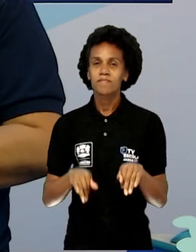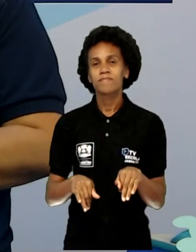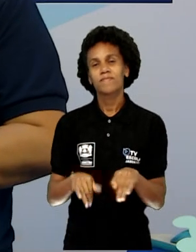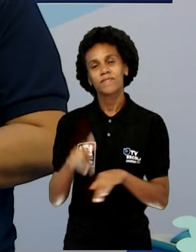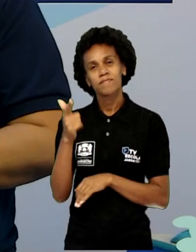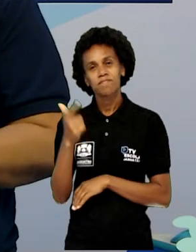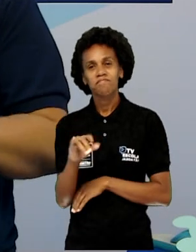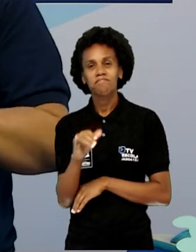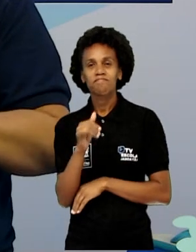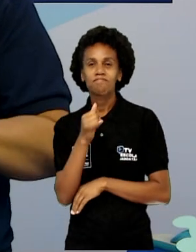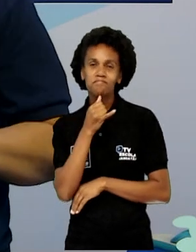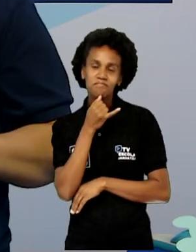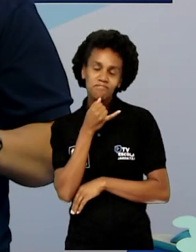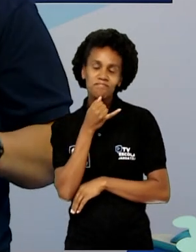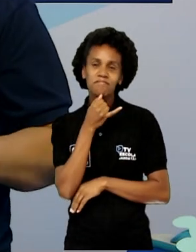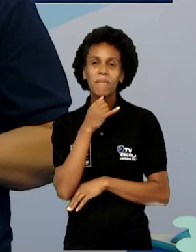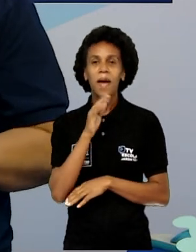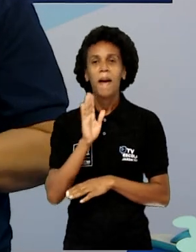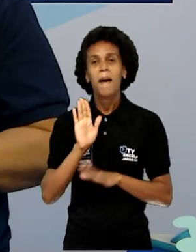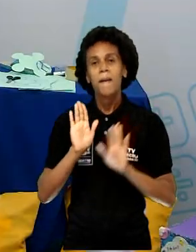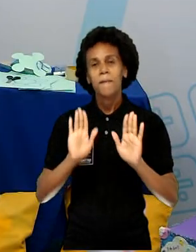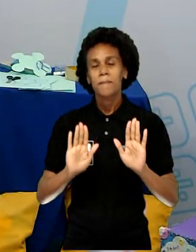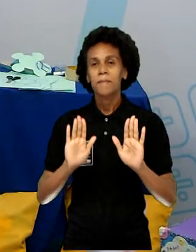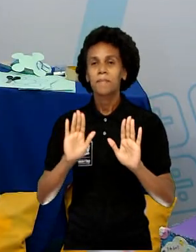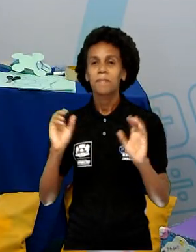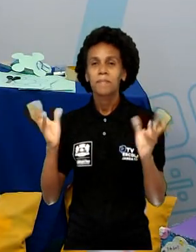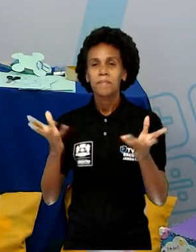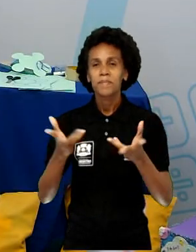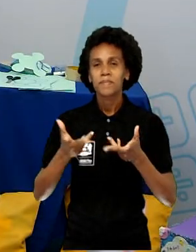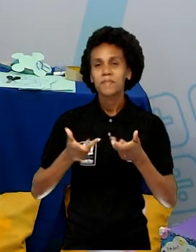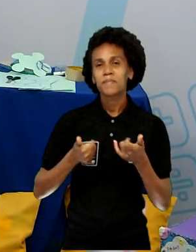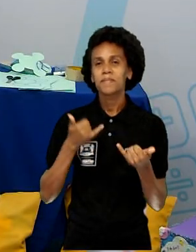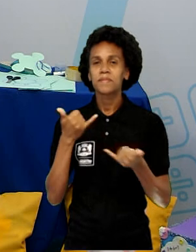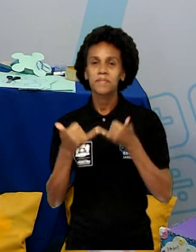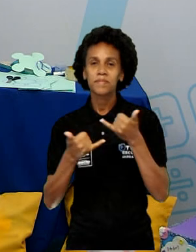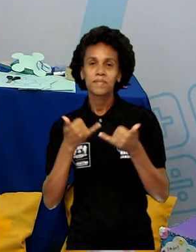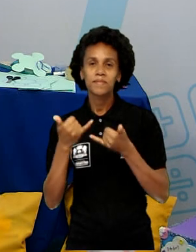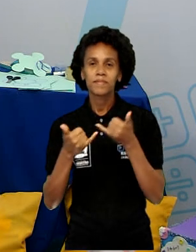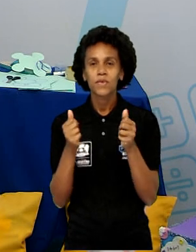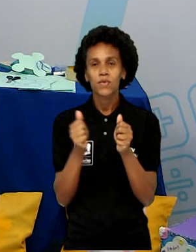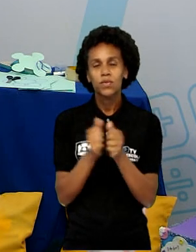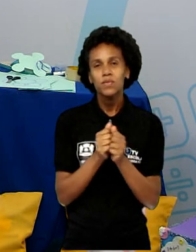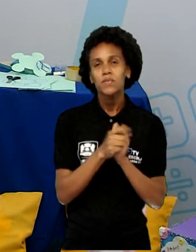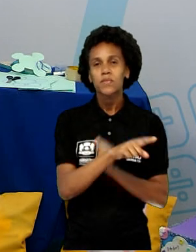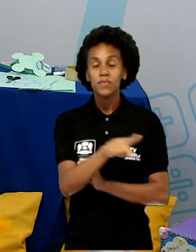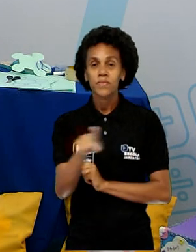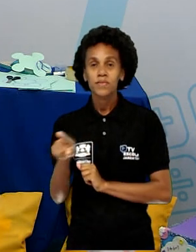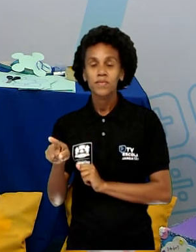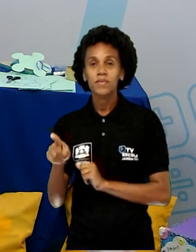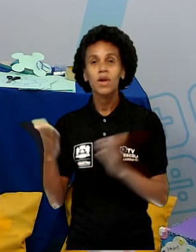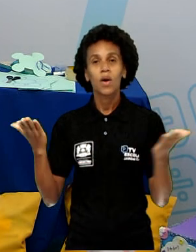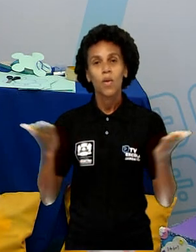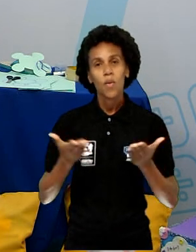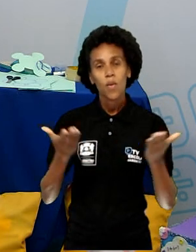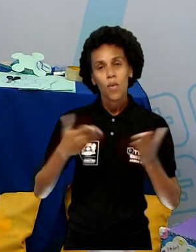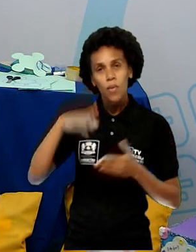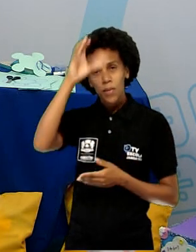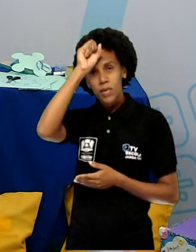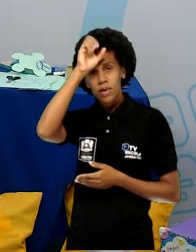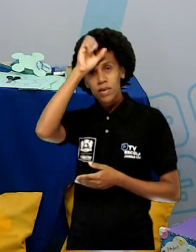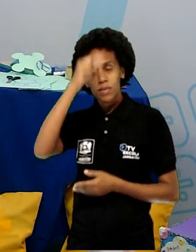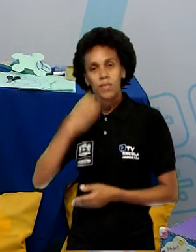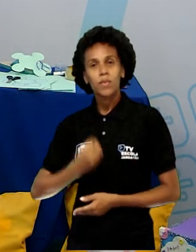pena. Mas foi maravilhoso brincar com vocês. Hoje, nós aprendemos um poema bem legal sobre a